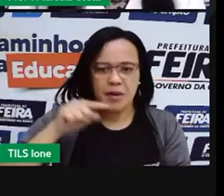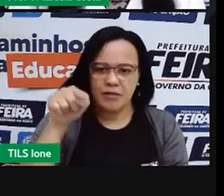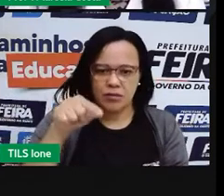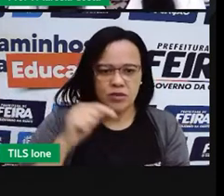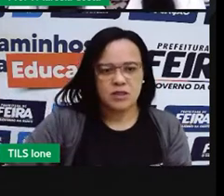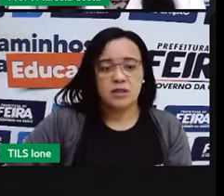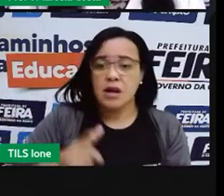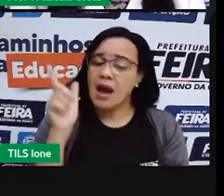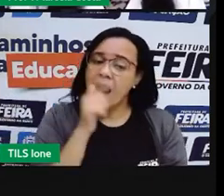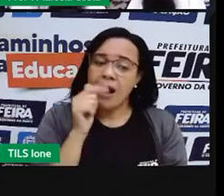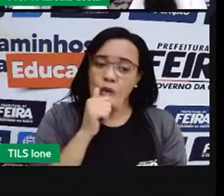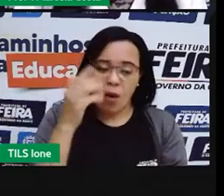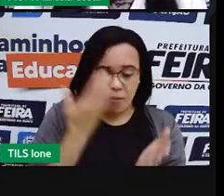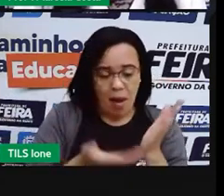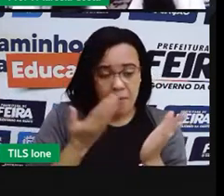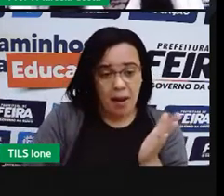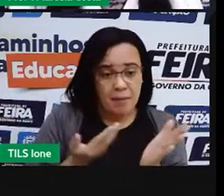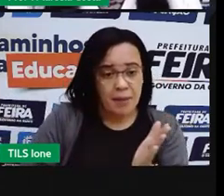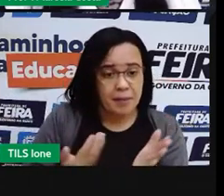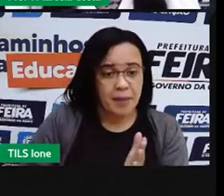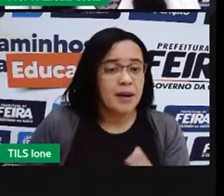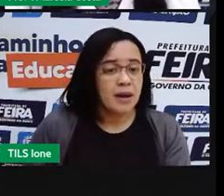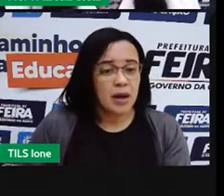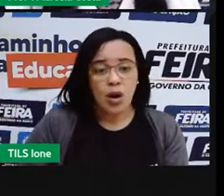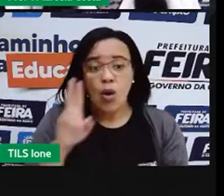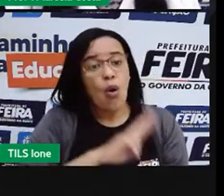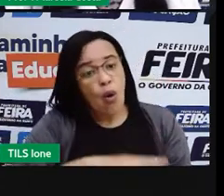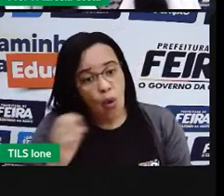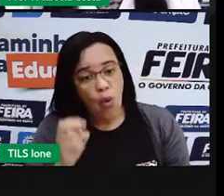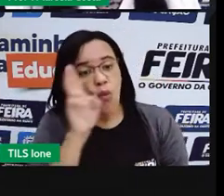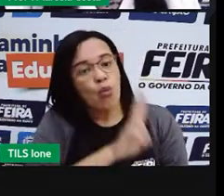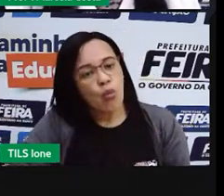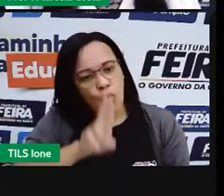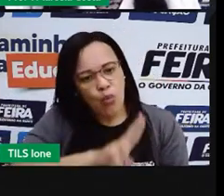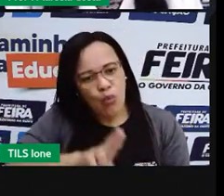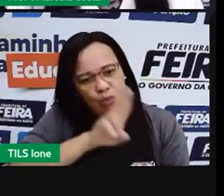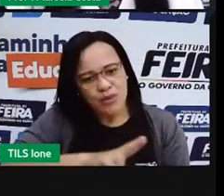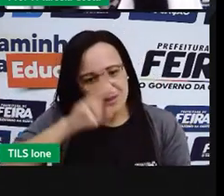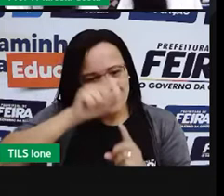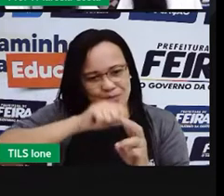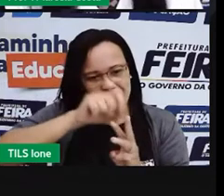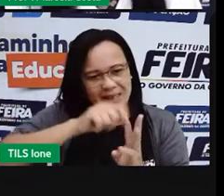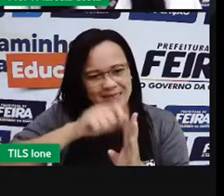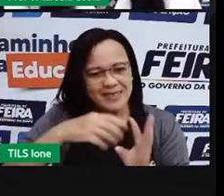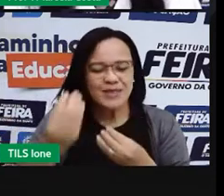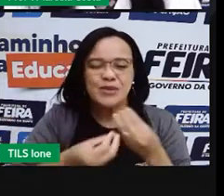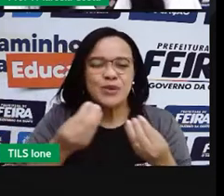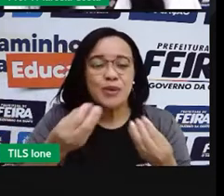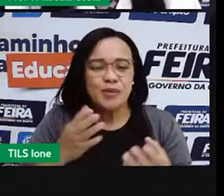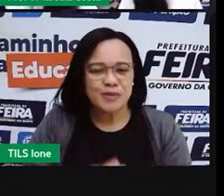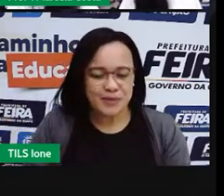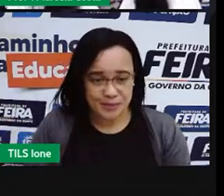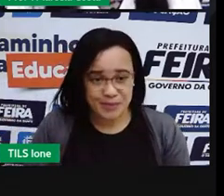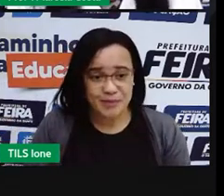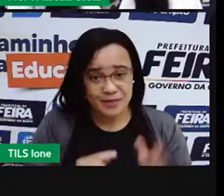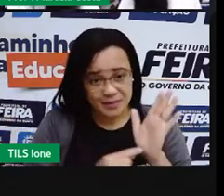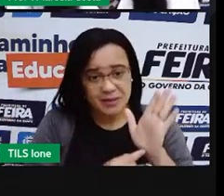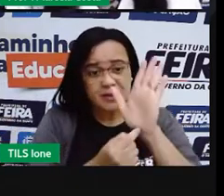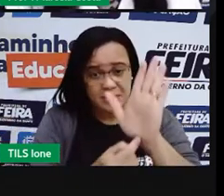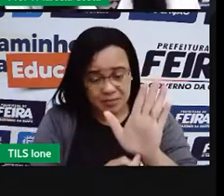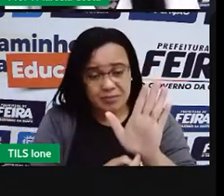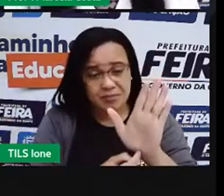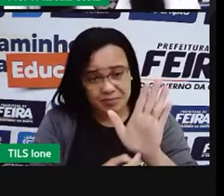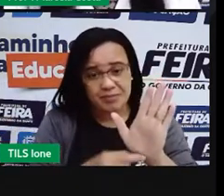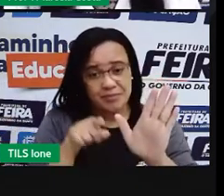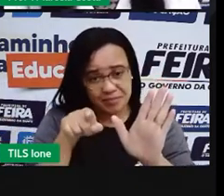Então, nessa parte inicial aqui, a gente vai ver os dados do cliente. Essa ponta que eu mostrando aqui para vocês é